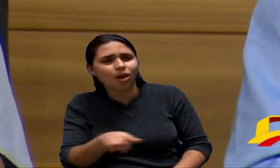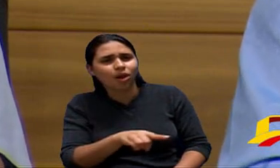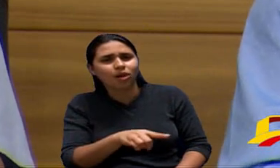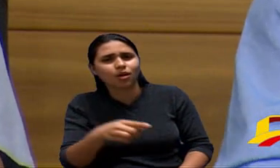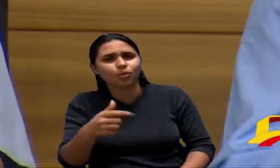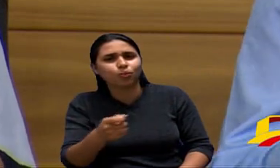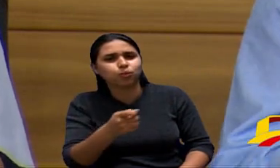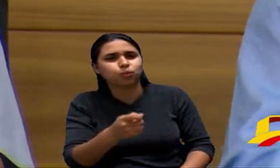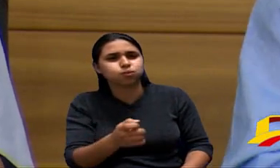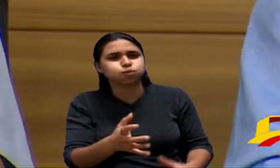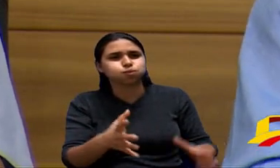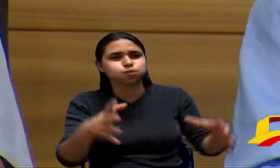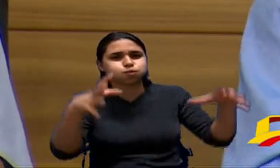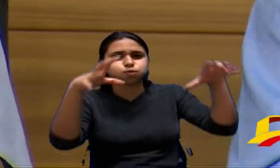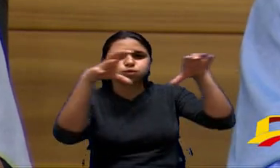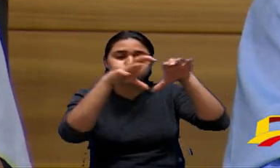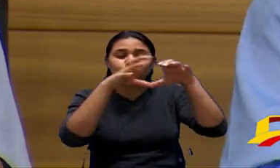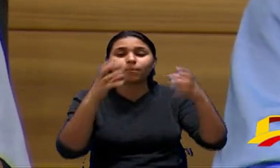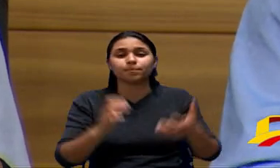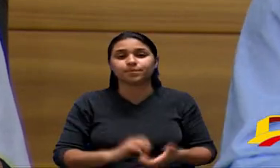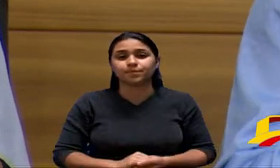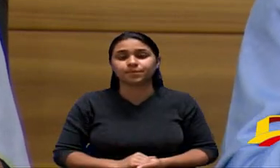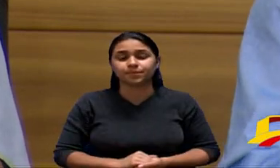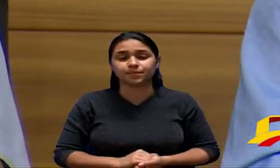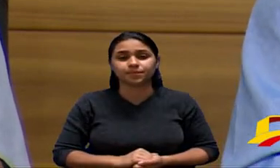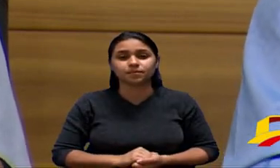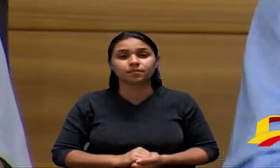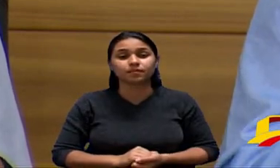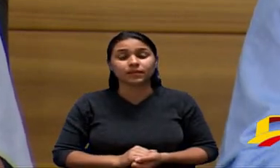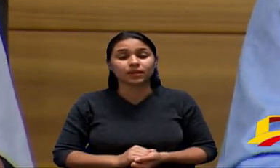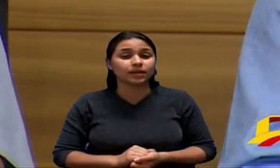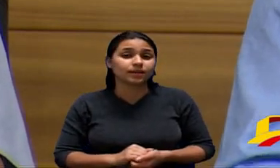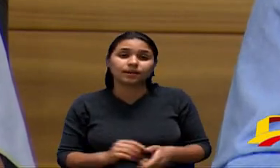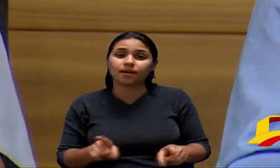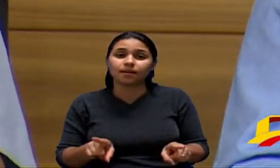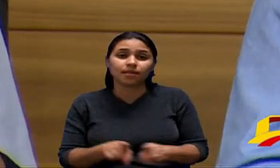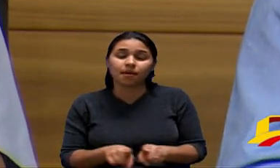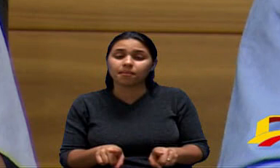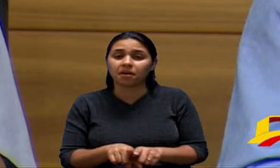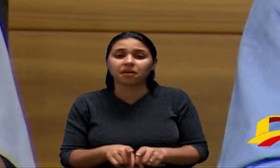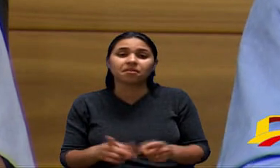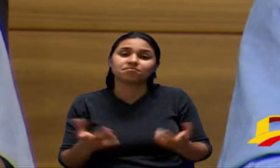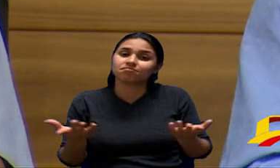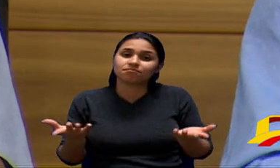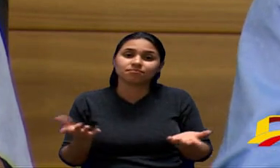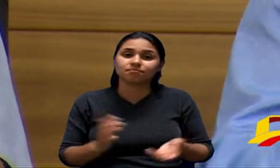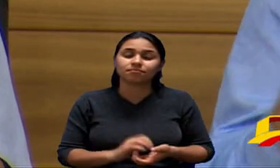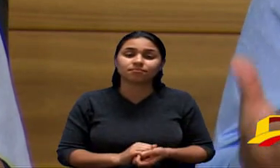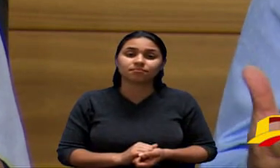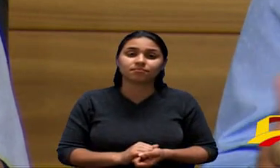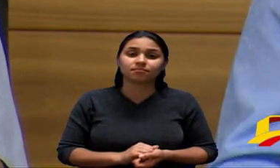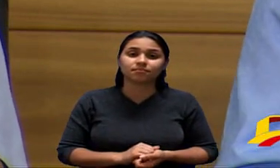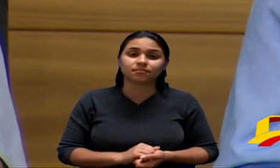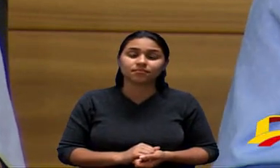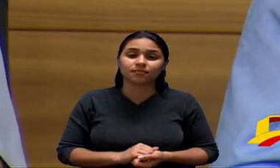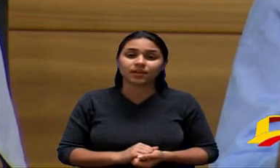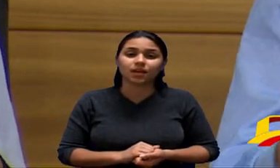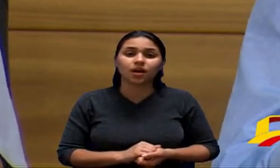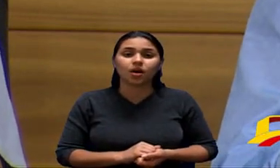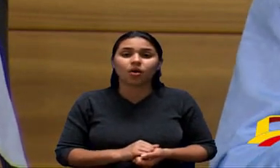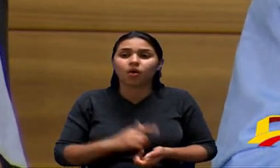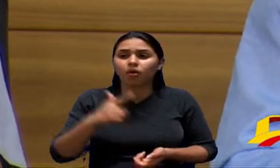óleo outras coisas e muitas vezes também acabam recebendo de algum de algum